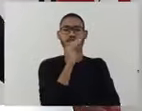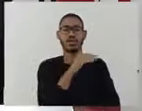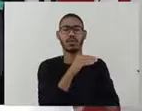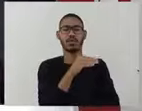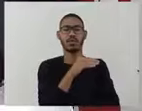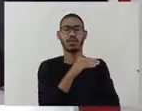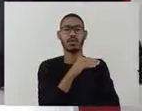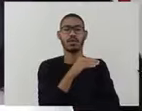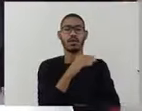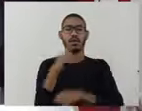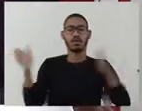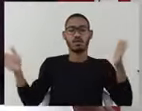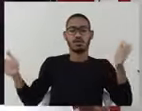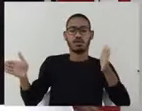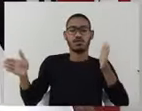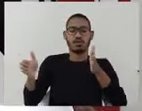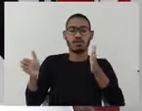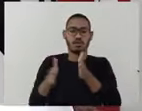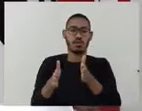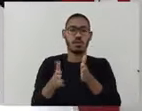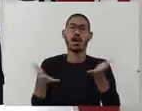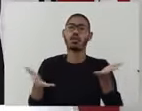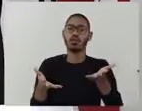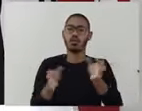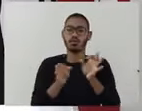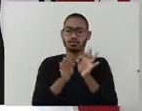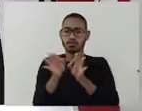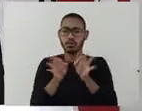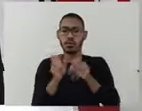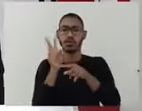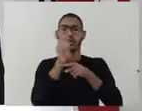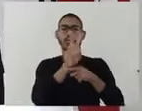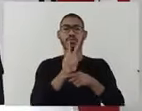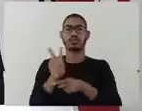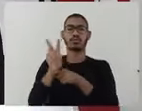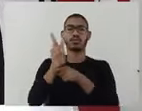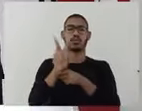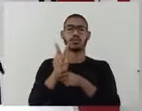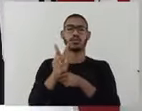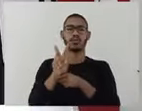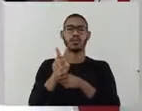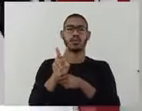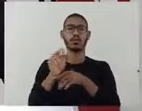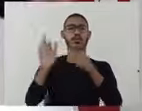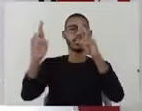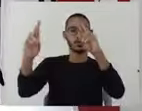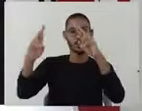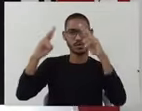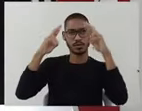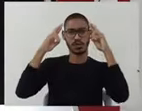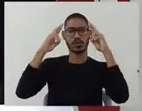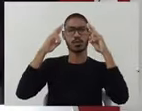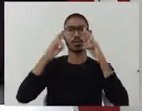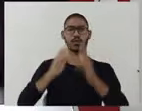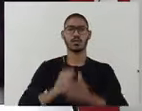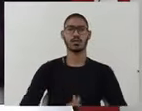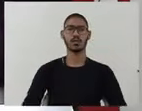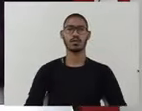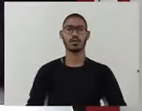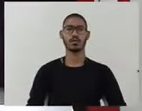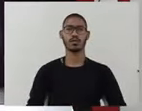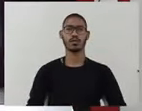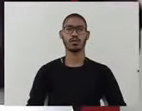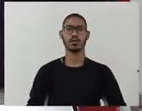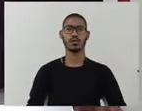colheu para cinco, foi lá fiscalizar a obra. E não sou vereador pogo a pogo, não. Respeita-me. E não leve nada a meu